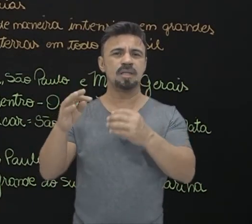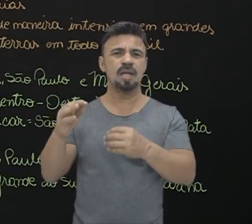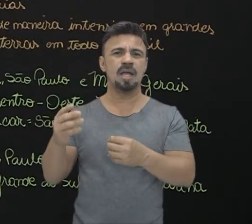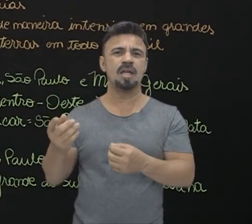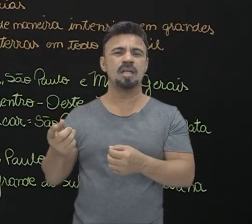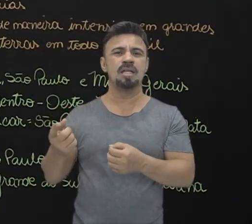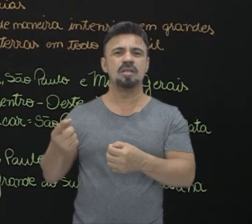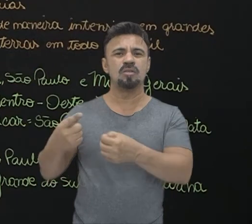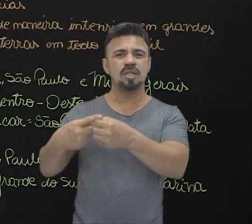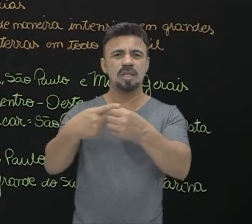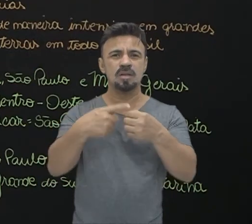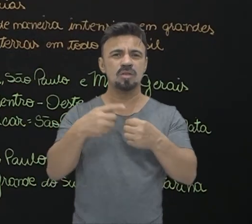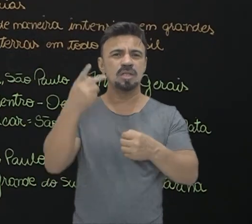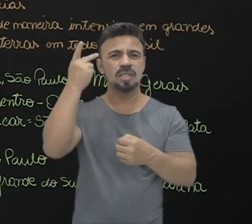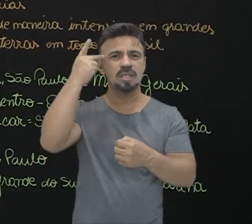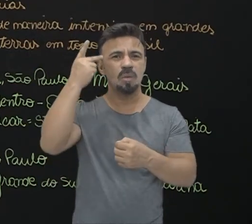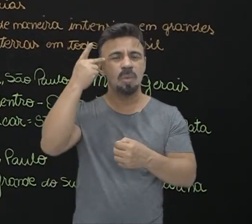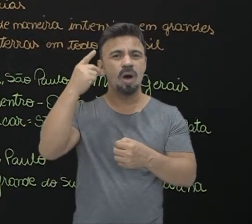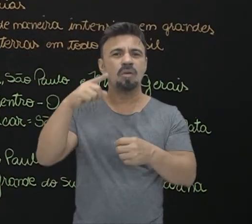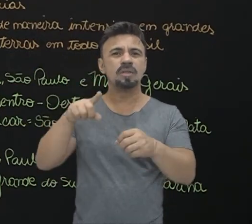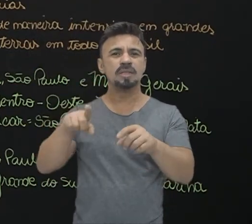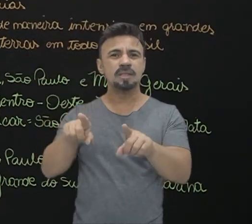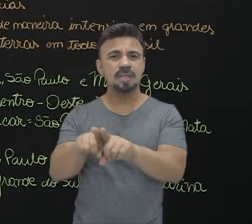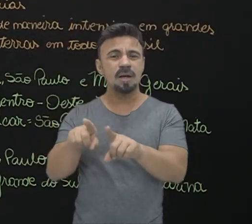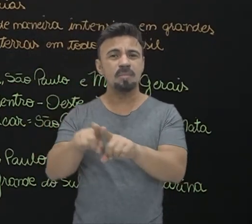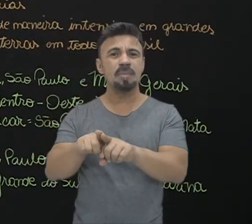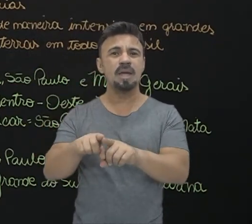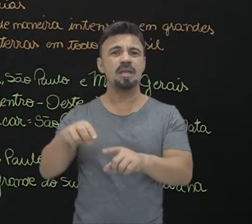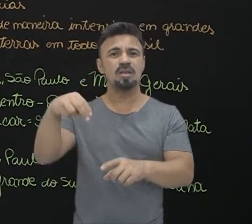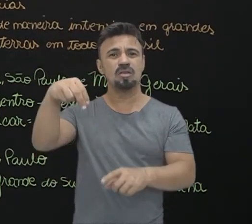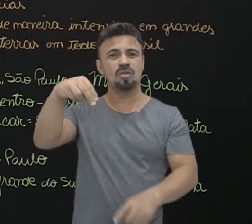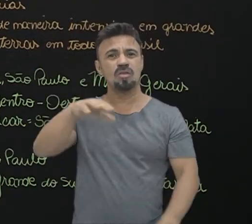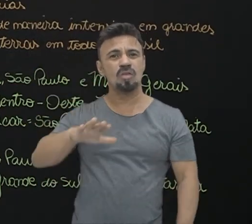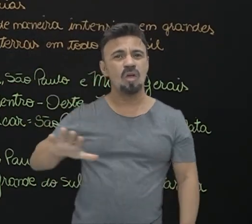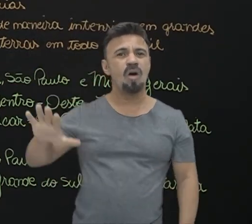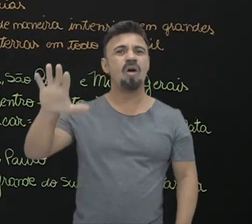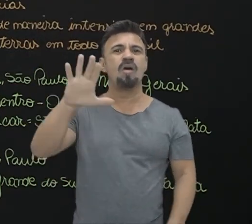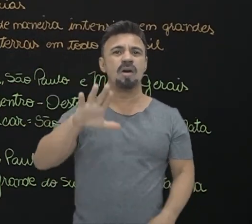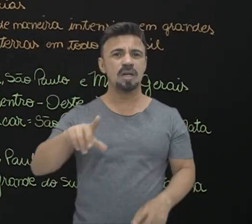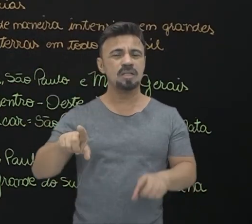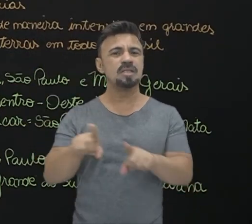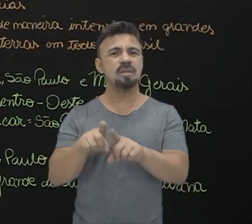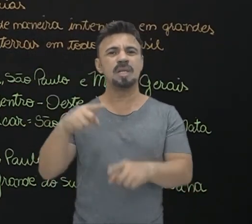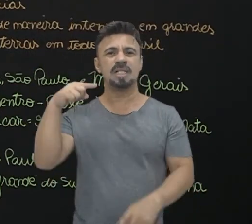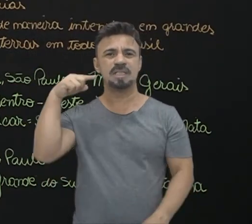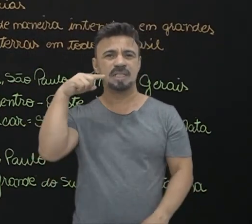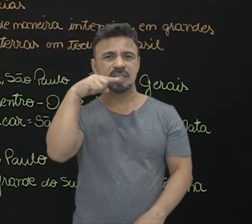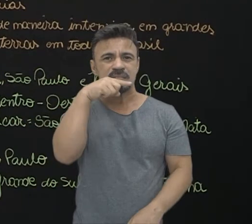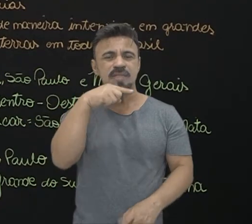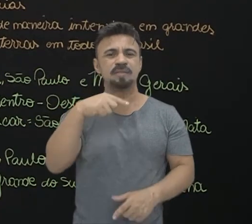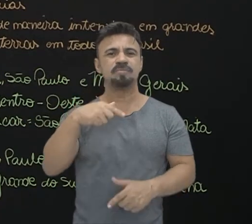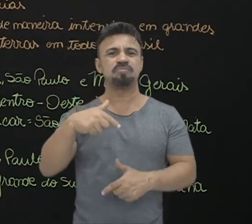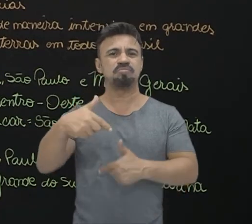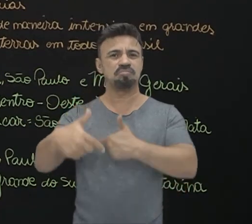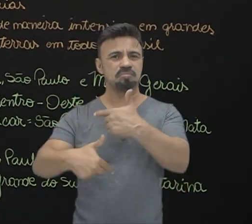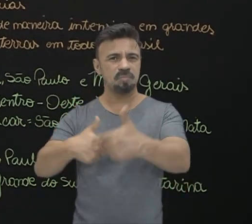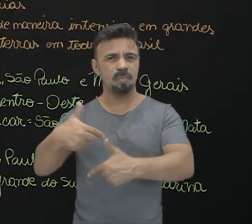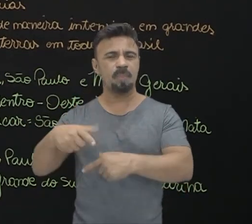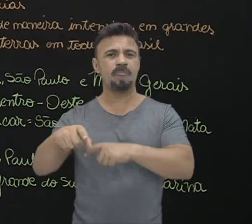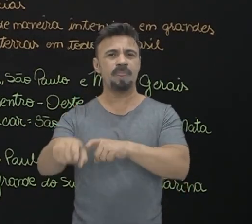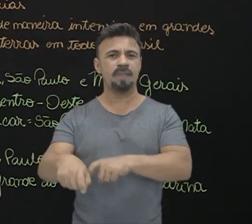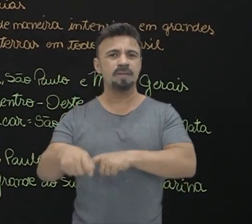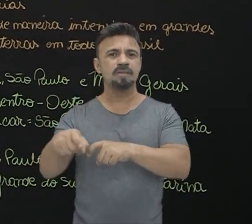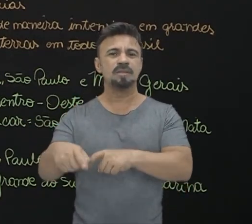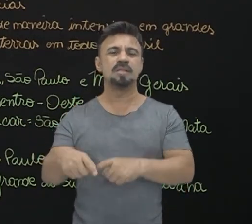Paulo e toda a região da zona da mata nordestina. O litoral nordestino vai ser áreas de produção de cana-de-açúcar. Nós temos também